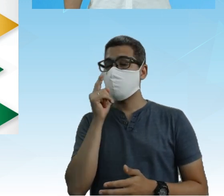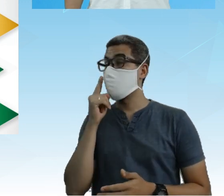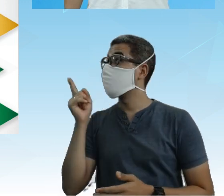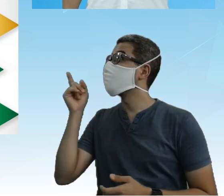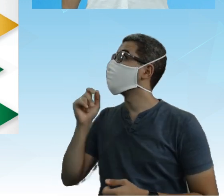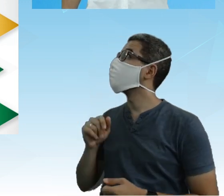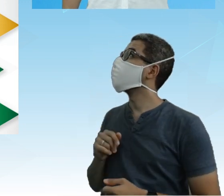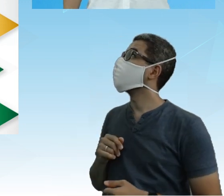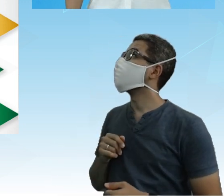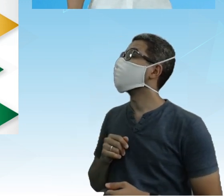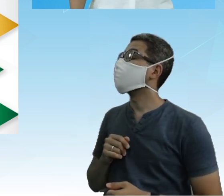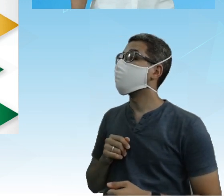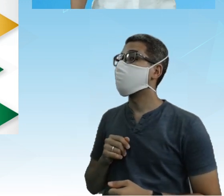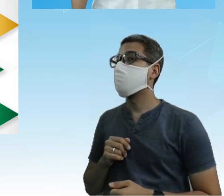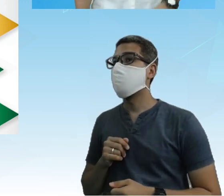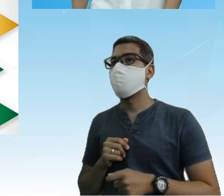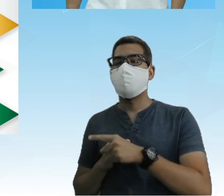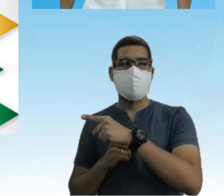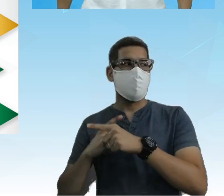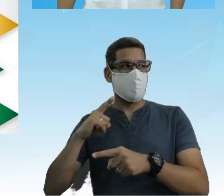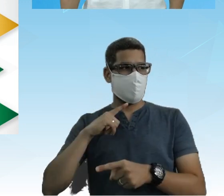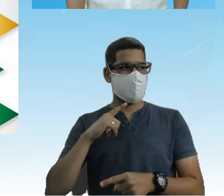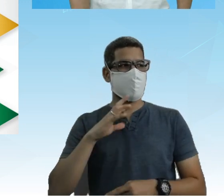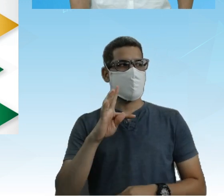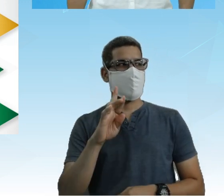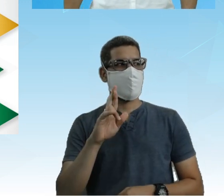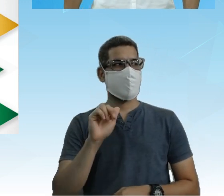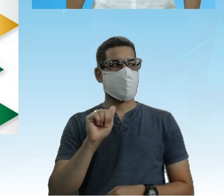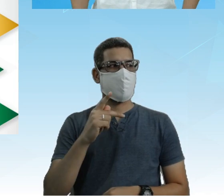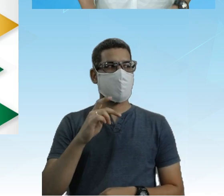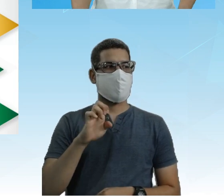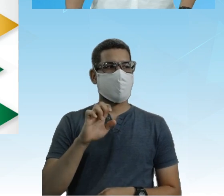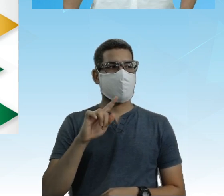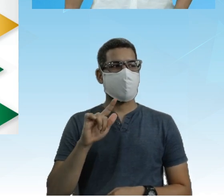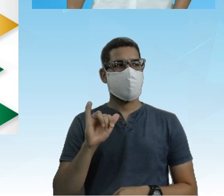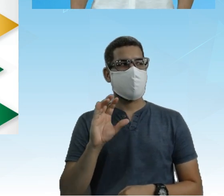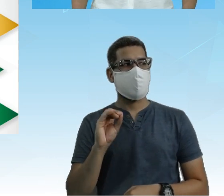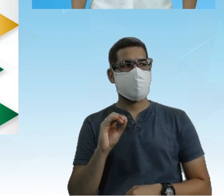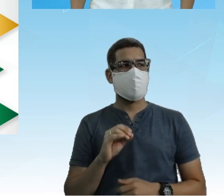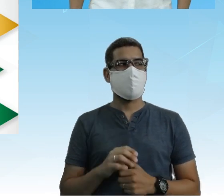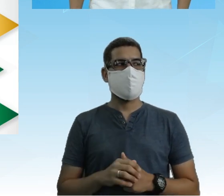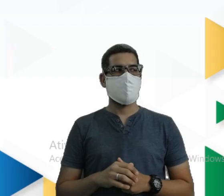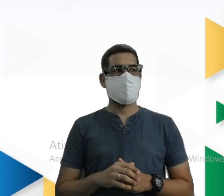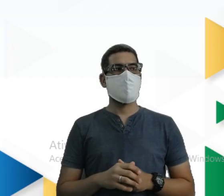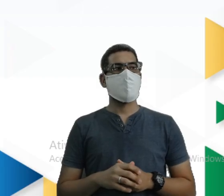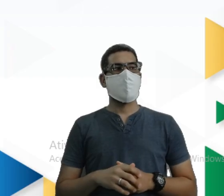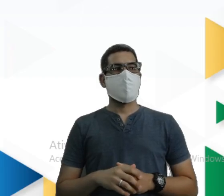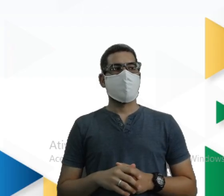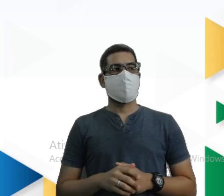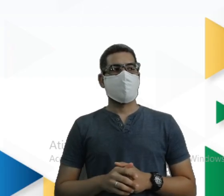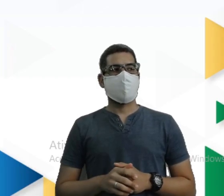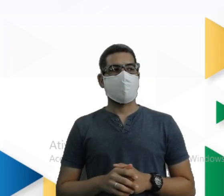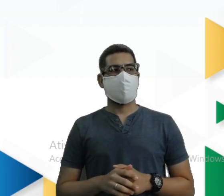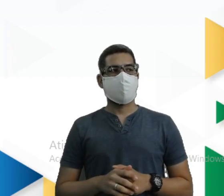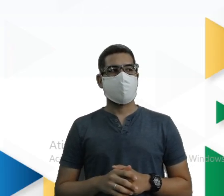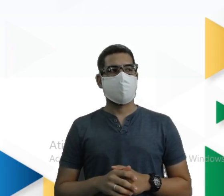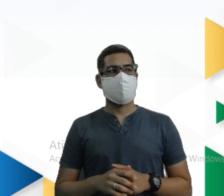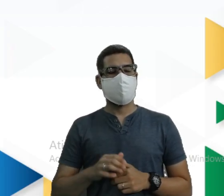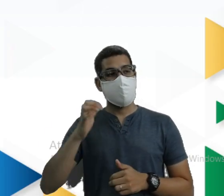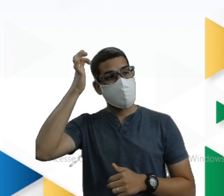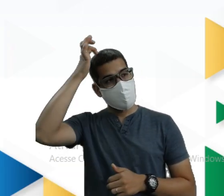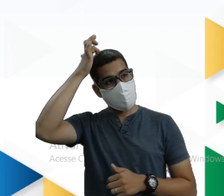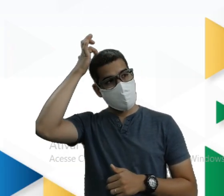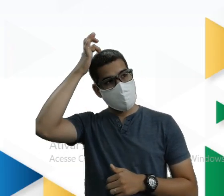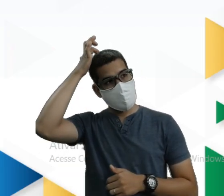um trapézio Agora tem um trapézio De verdade Agora é um trapézio Não é um retângulo Tá aí Então o